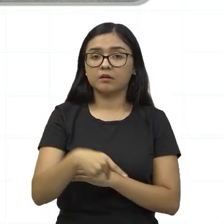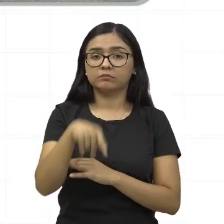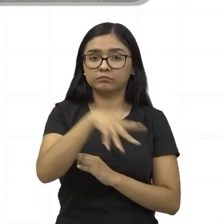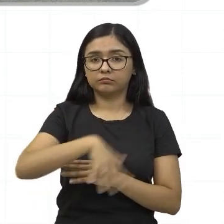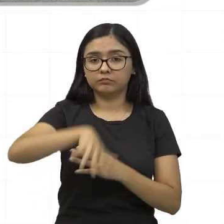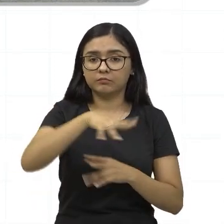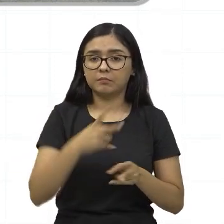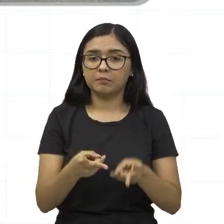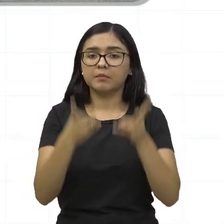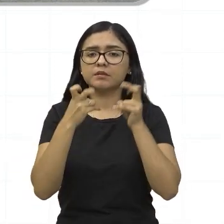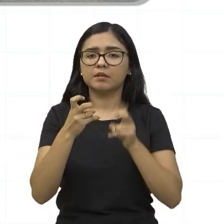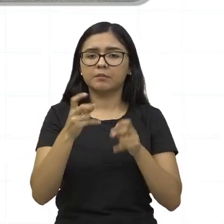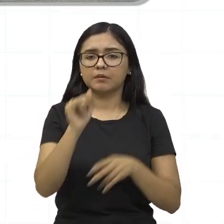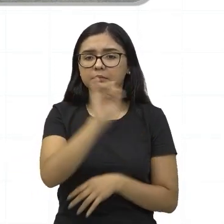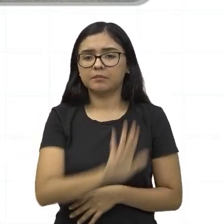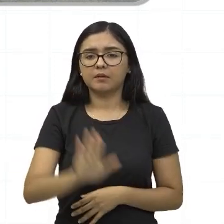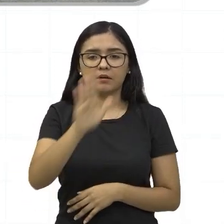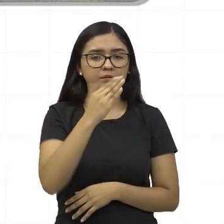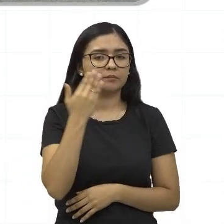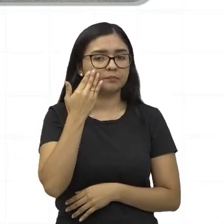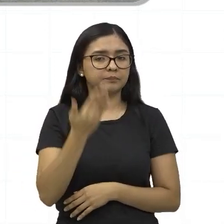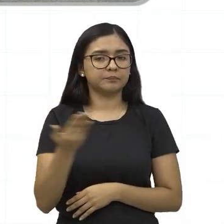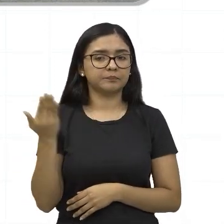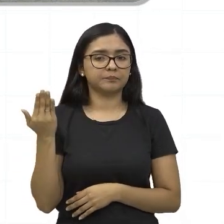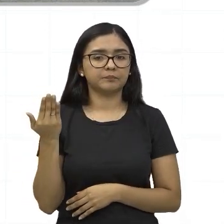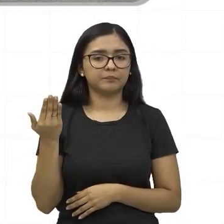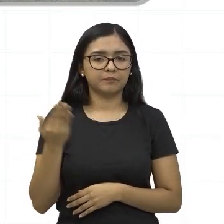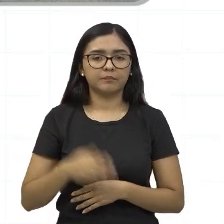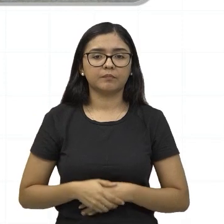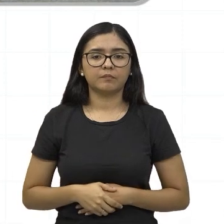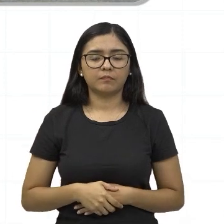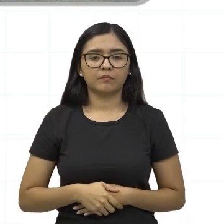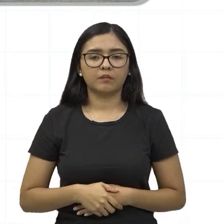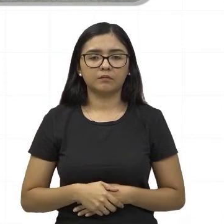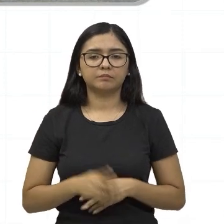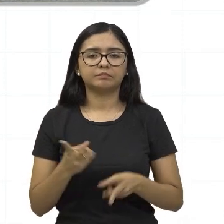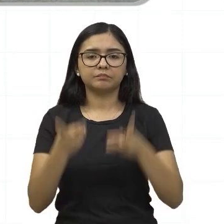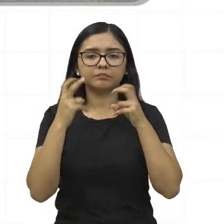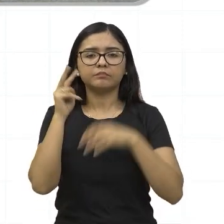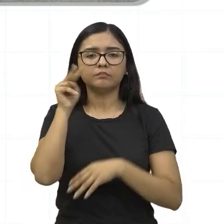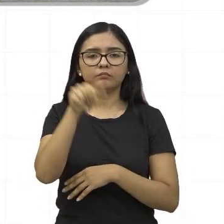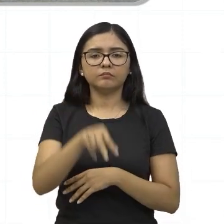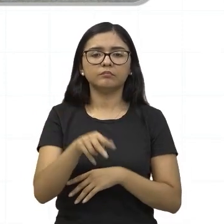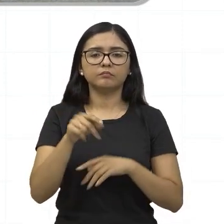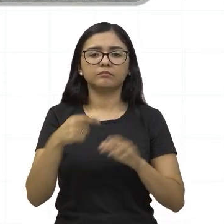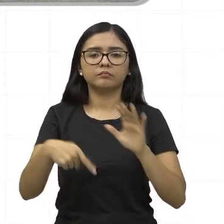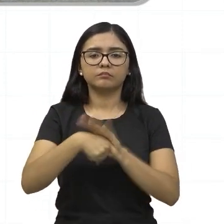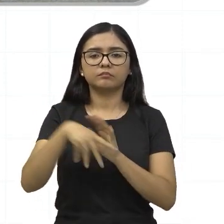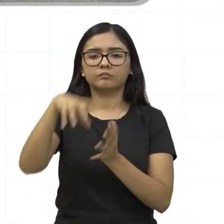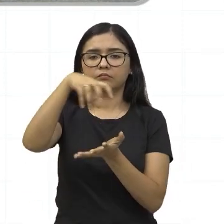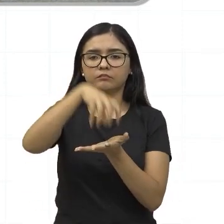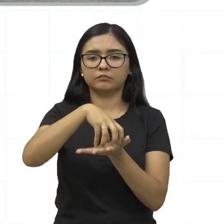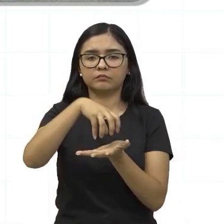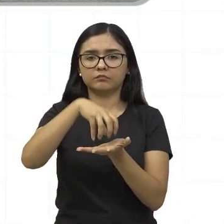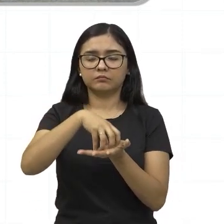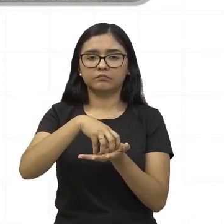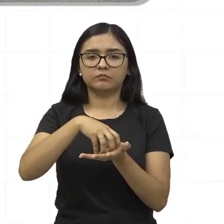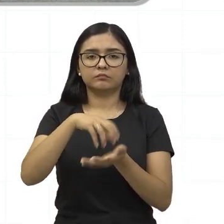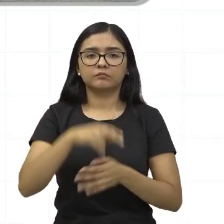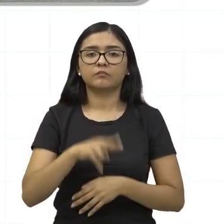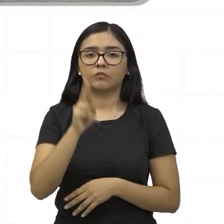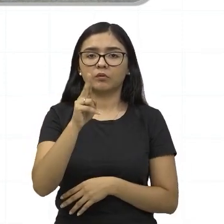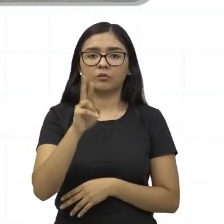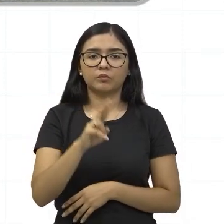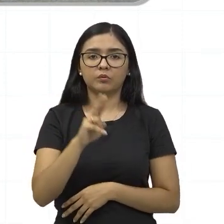Você observa aí na imagem, né, que essa é uma vista aérea de um dos polos da província petrolífera de Urucu,